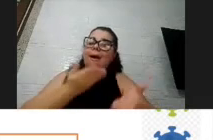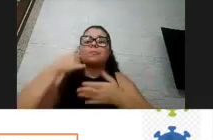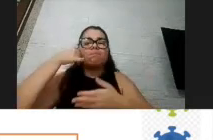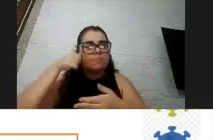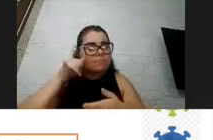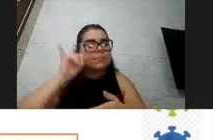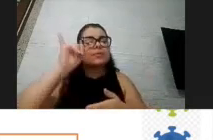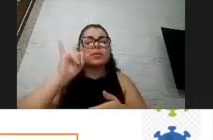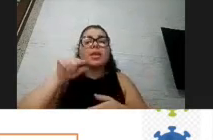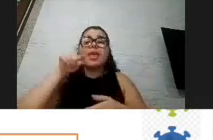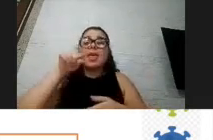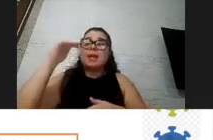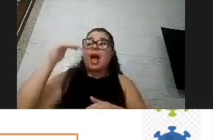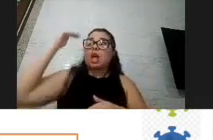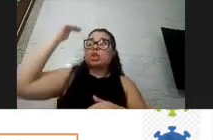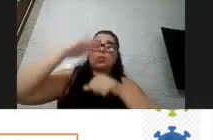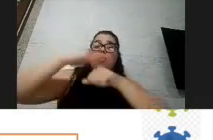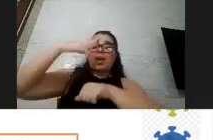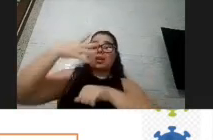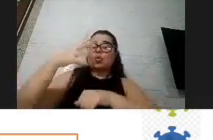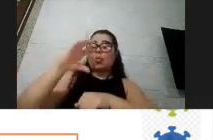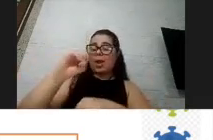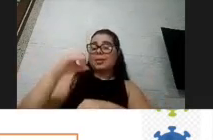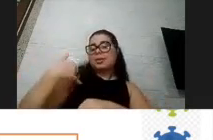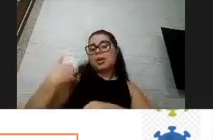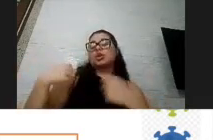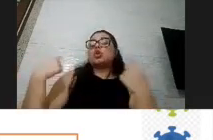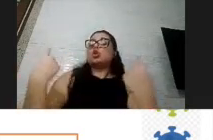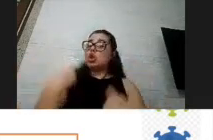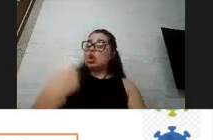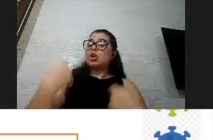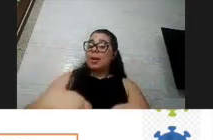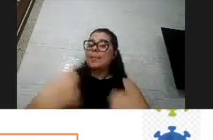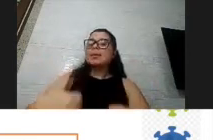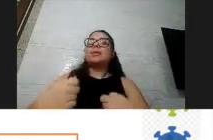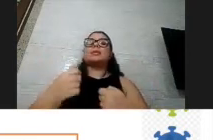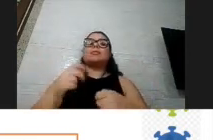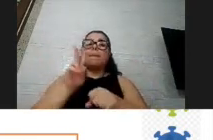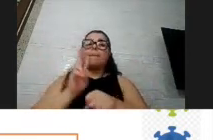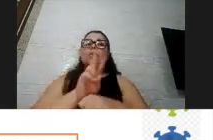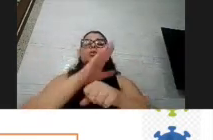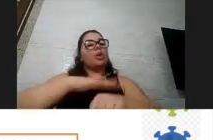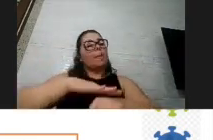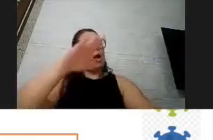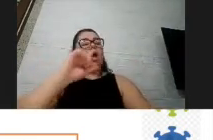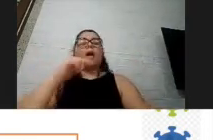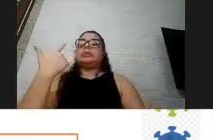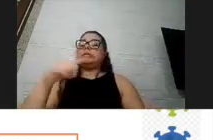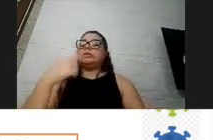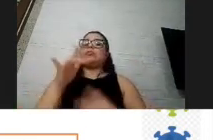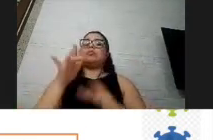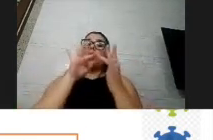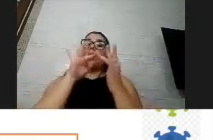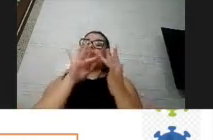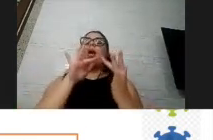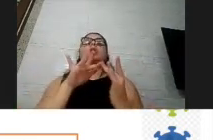mais de 40 anos a gente precisa proteger mais em termos de não entrar em contato de não ser infectados porque a